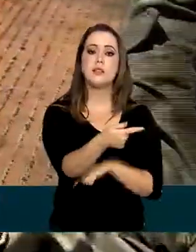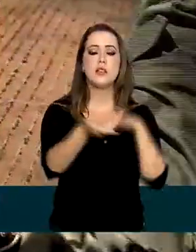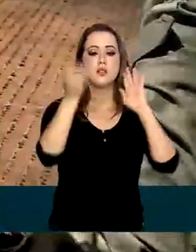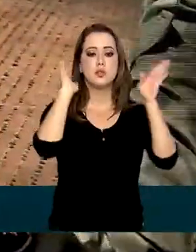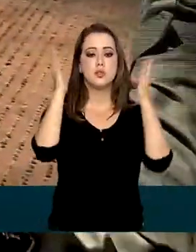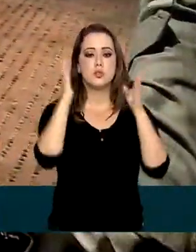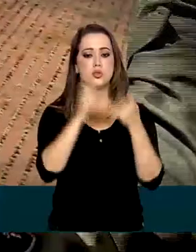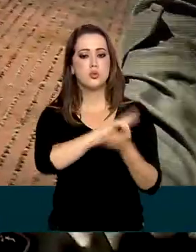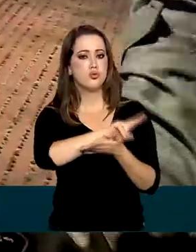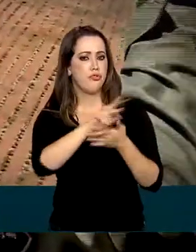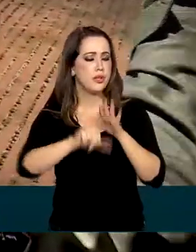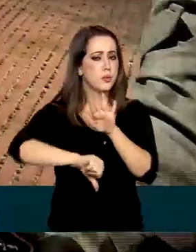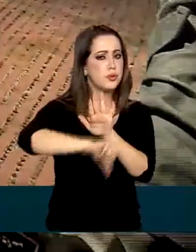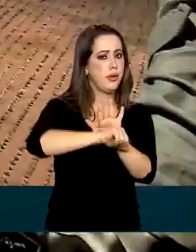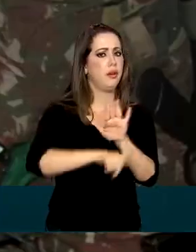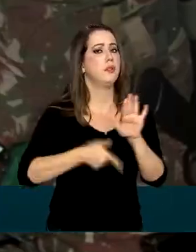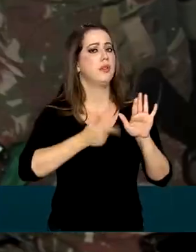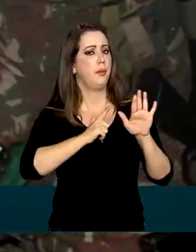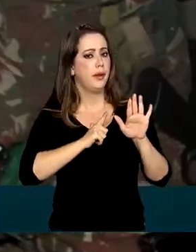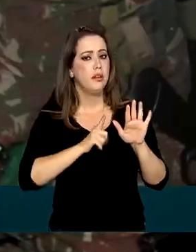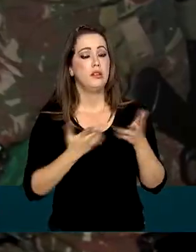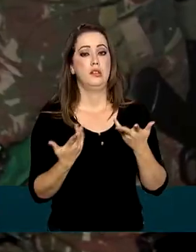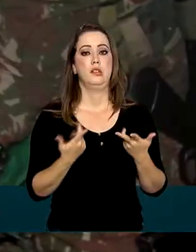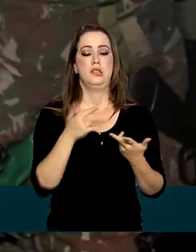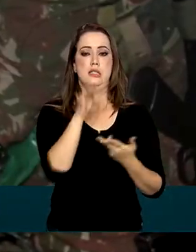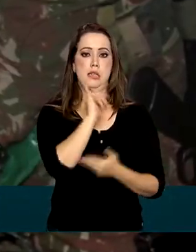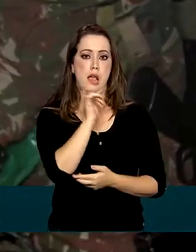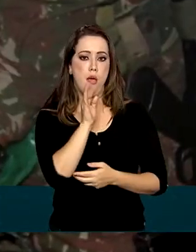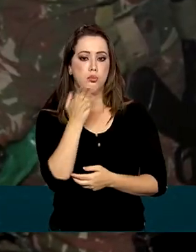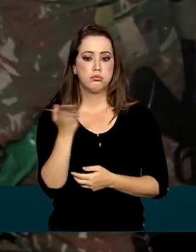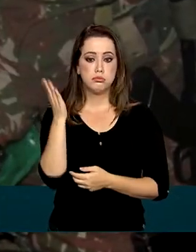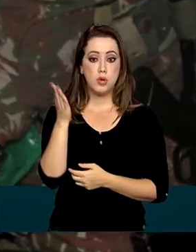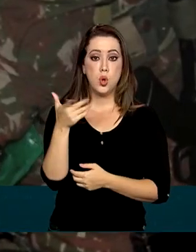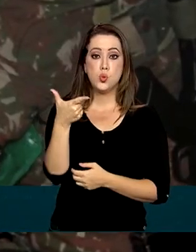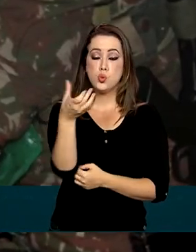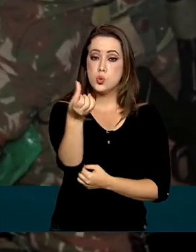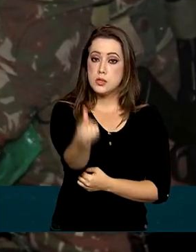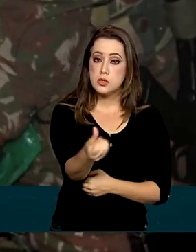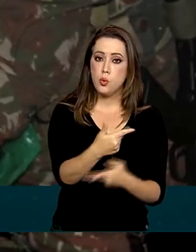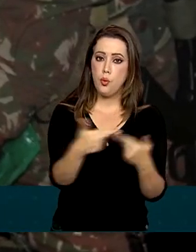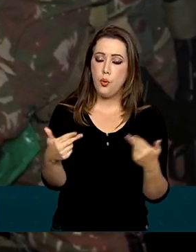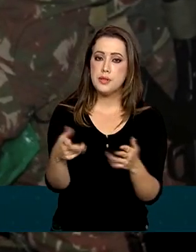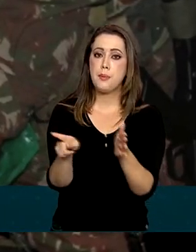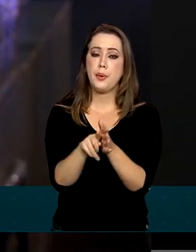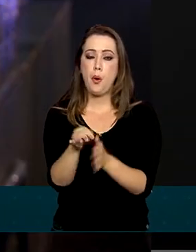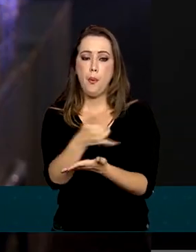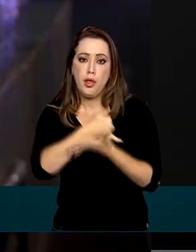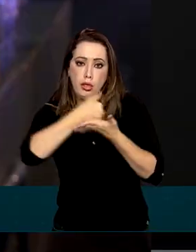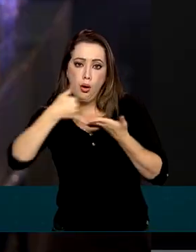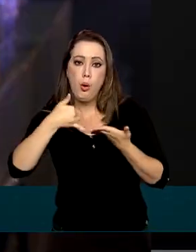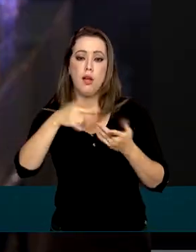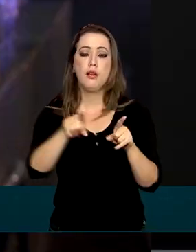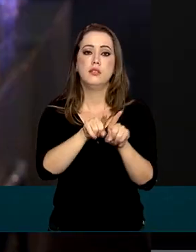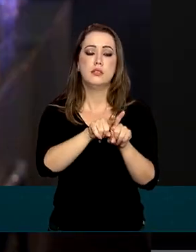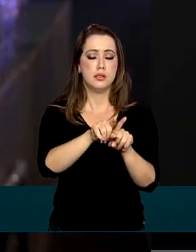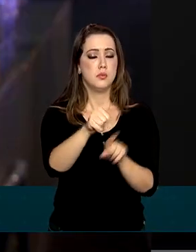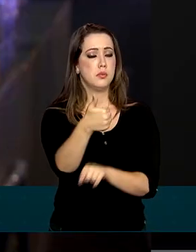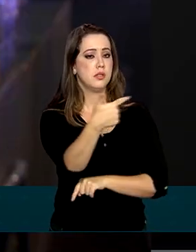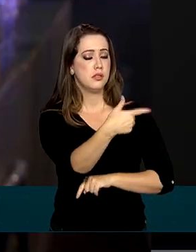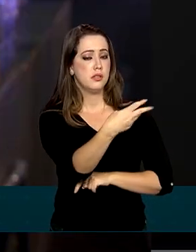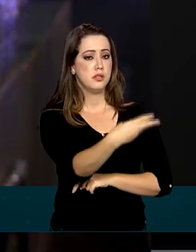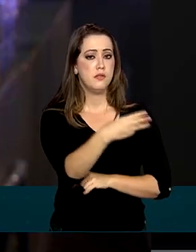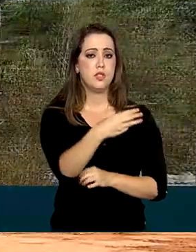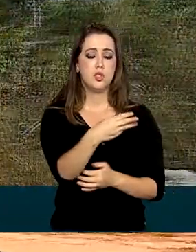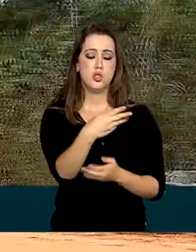relacionados a crimes ambientais, foram apreendidos 206 quilos de pasta base de cocaína e 123 quilos de